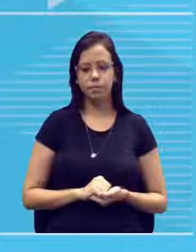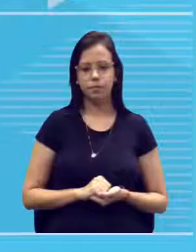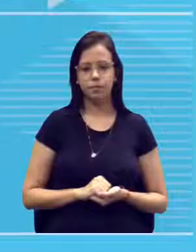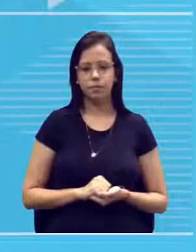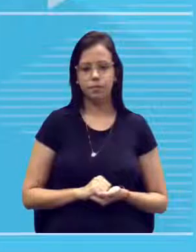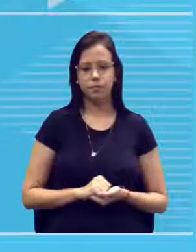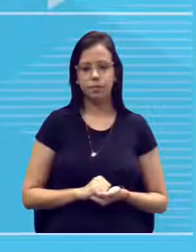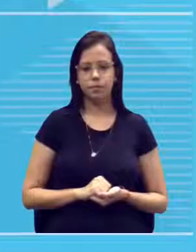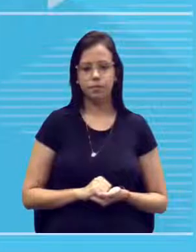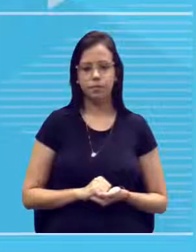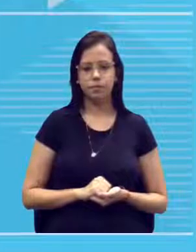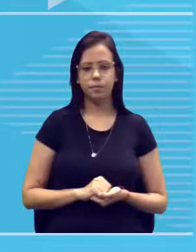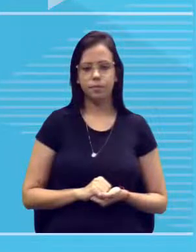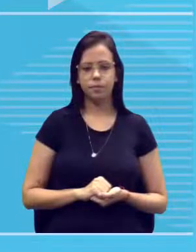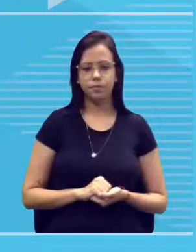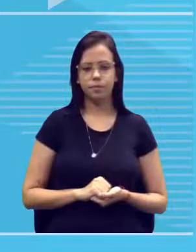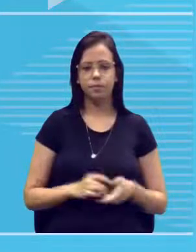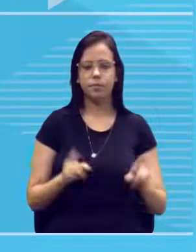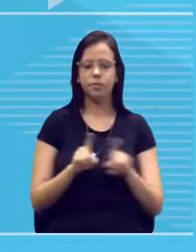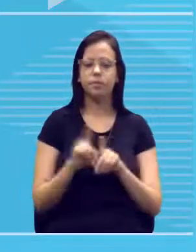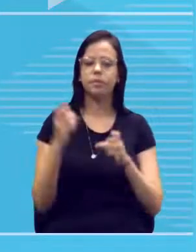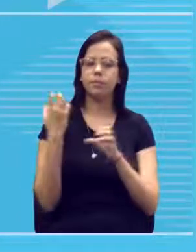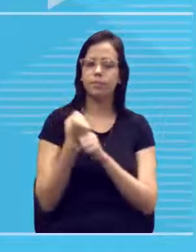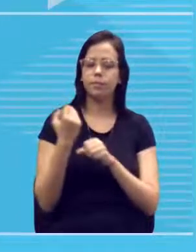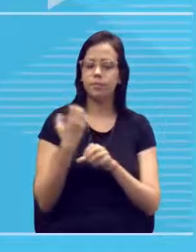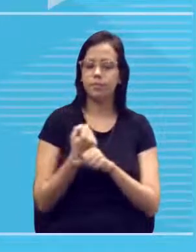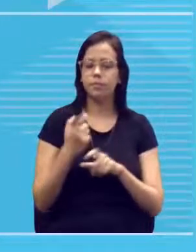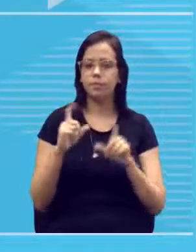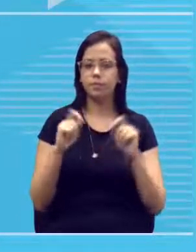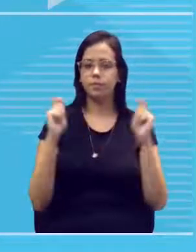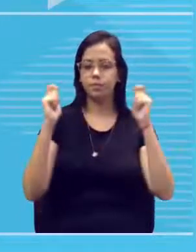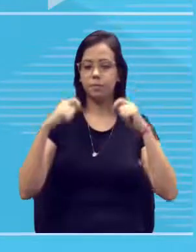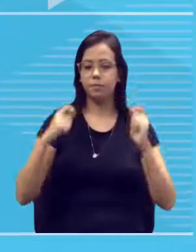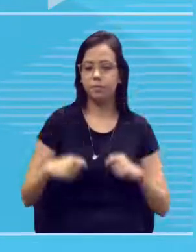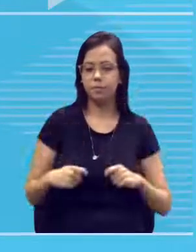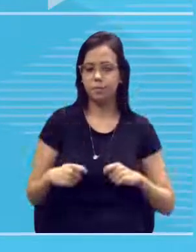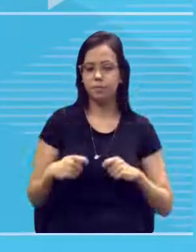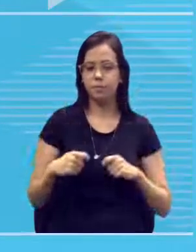é calcular, gente, a probabilidade